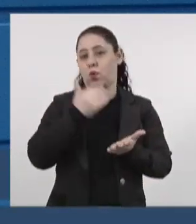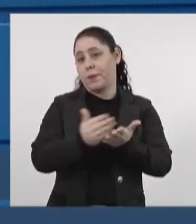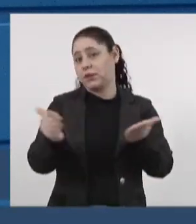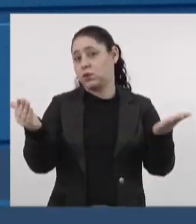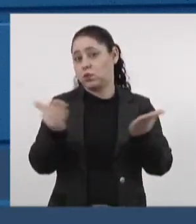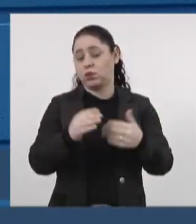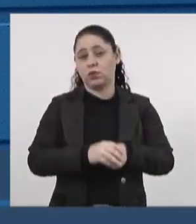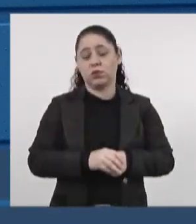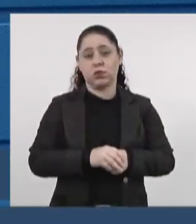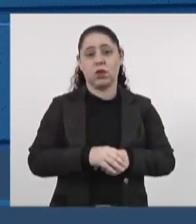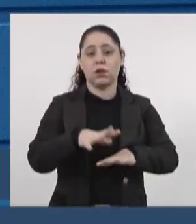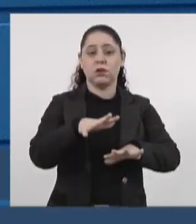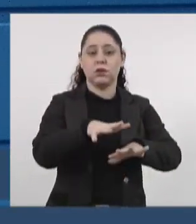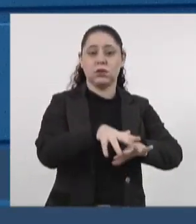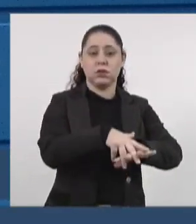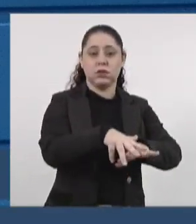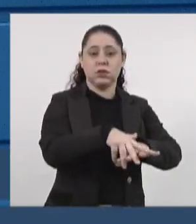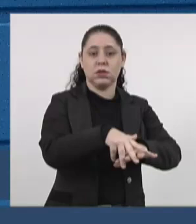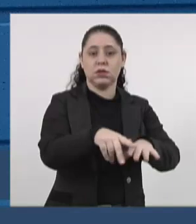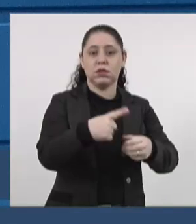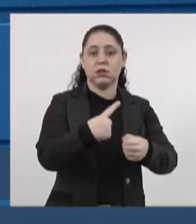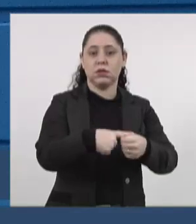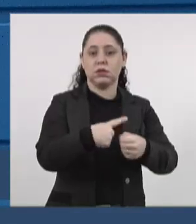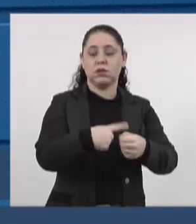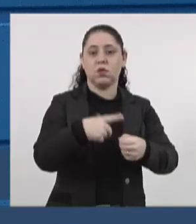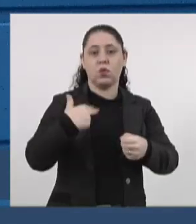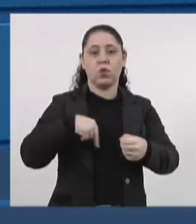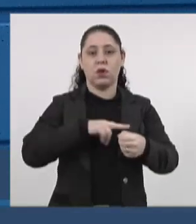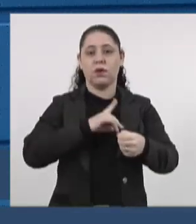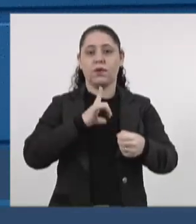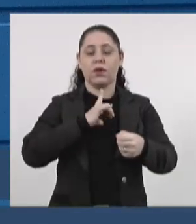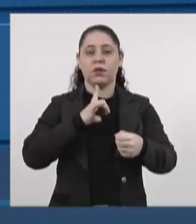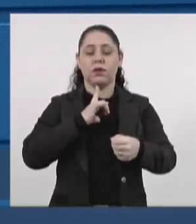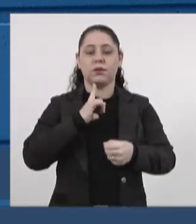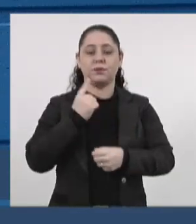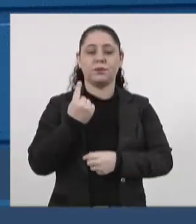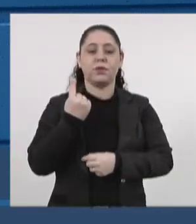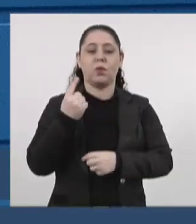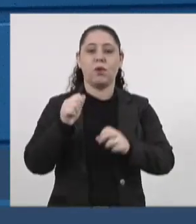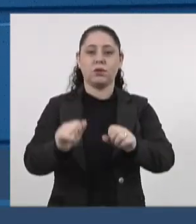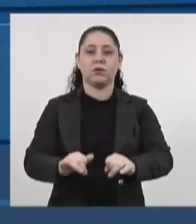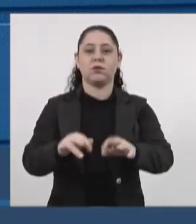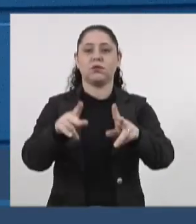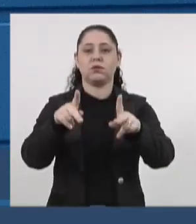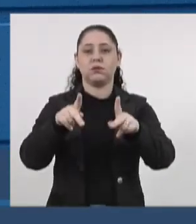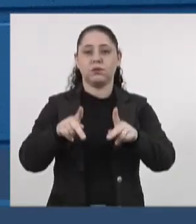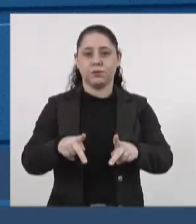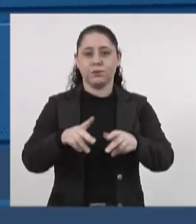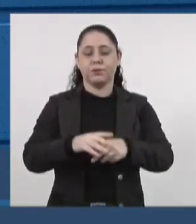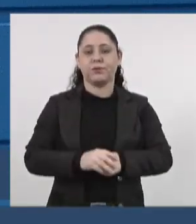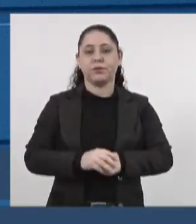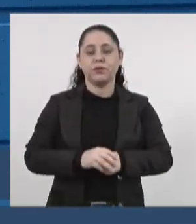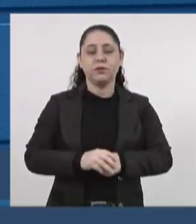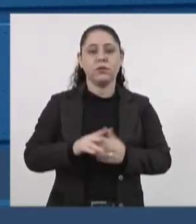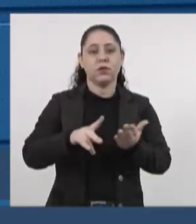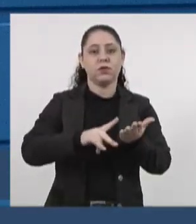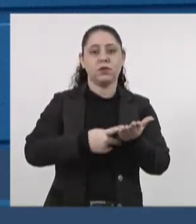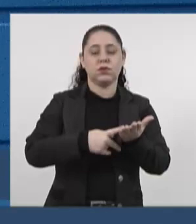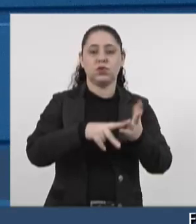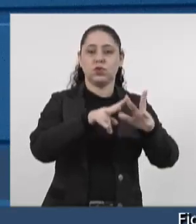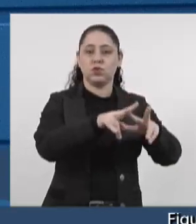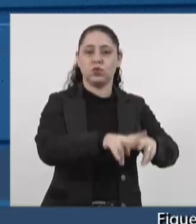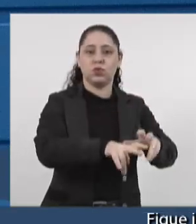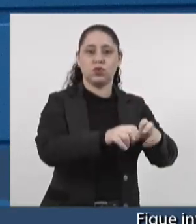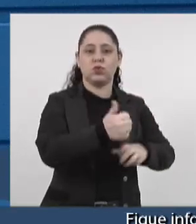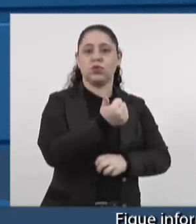hoje, em Cidrolândia, que nós teremos uma audiência pública no Sindicato Rural,